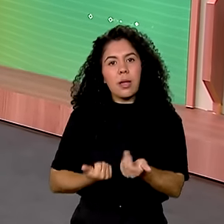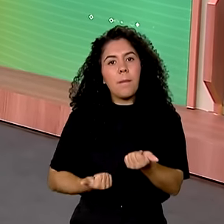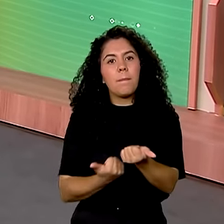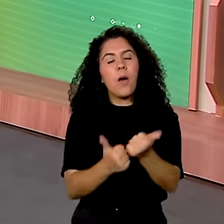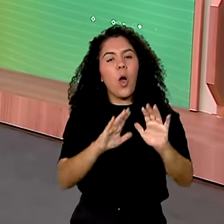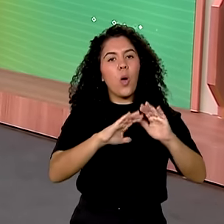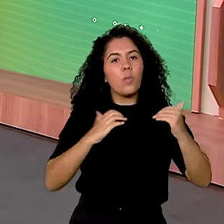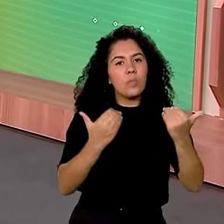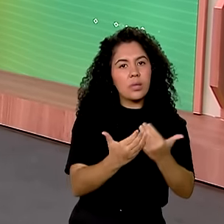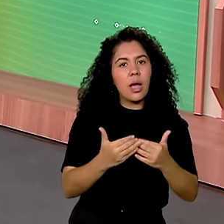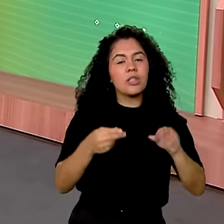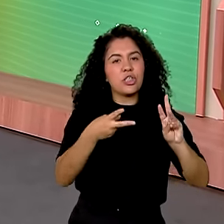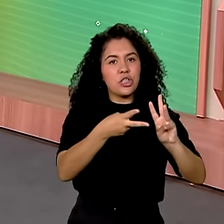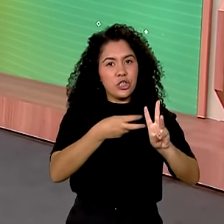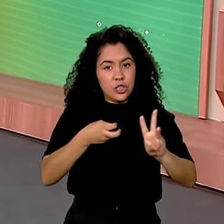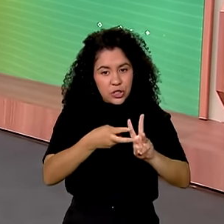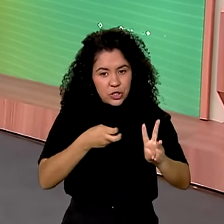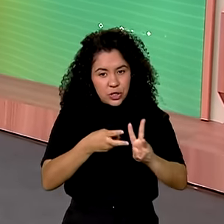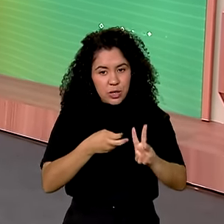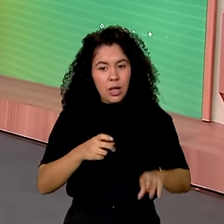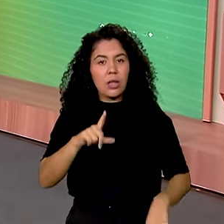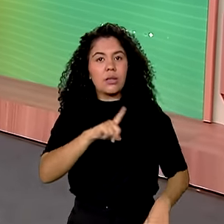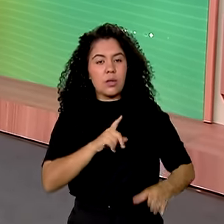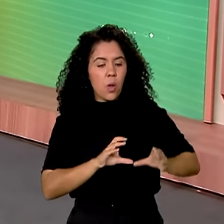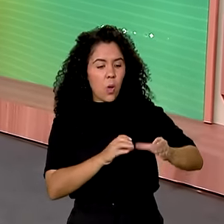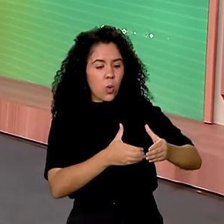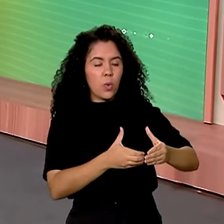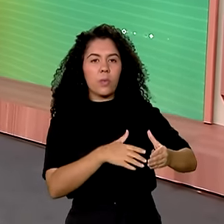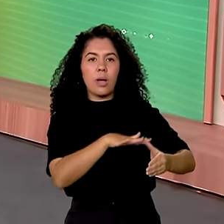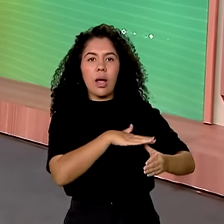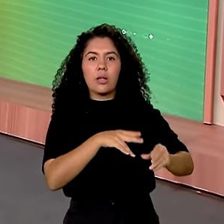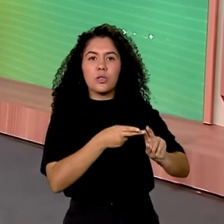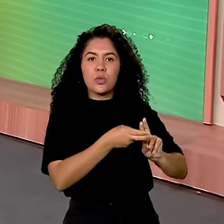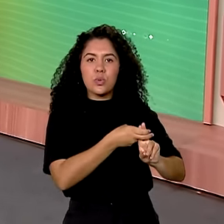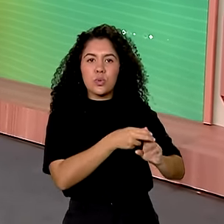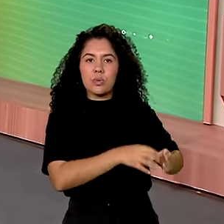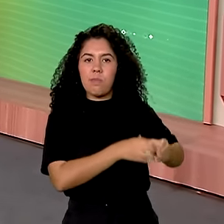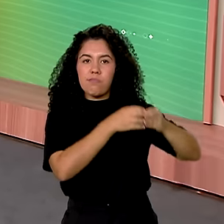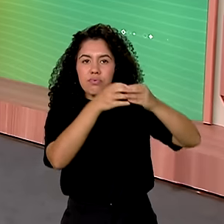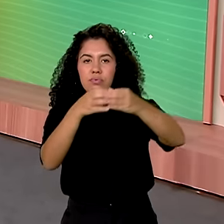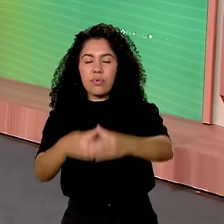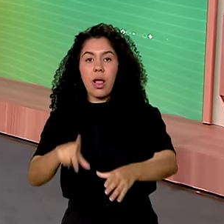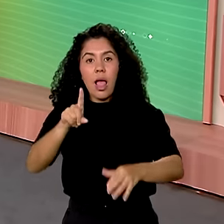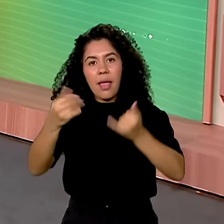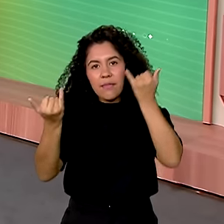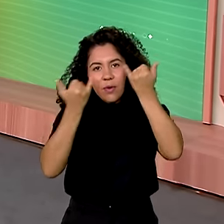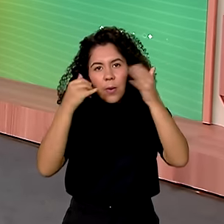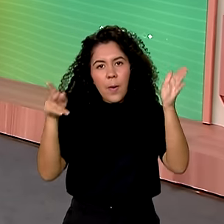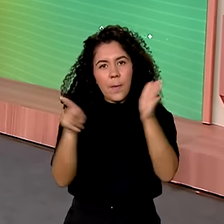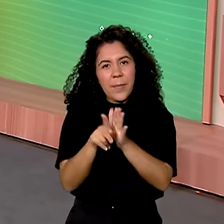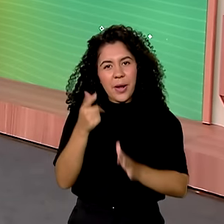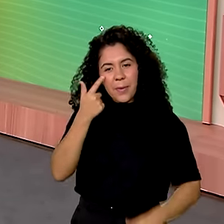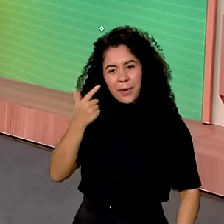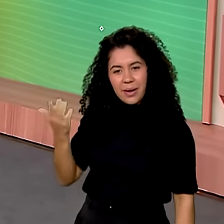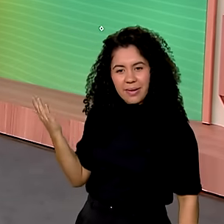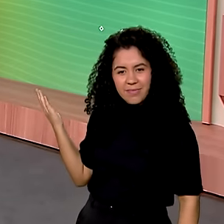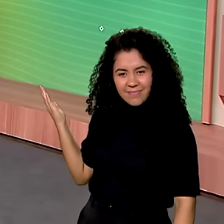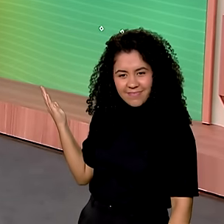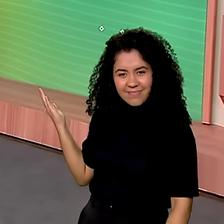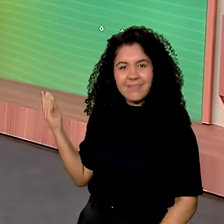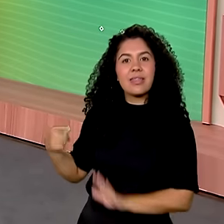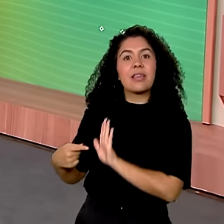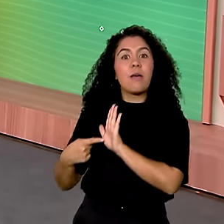que receberão, então, como acabei de falar, a Força Nacional do SUS. Os dados, você sabe, são da plataforma Comunica.br, que mostra com